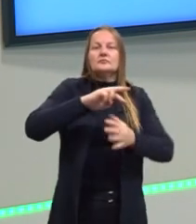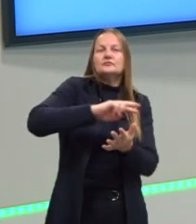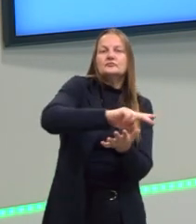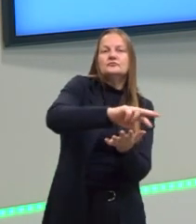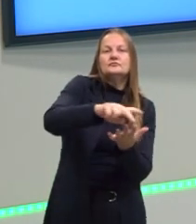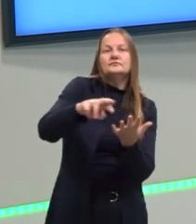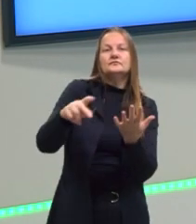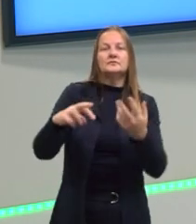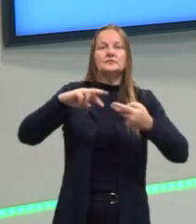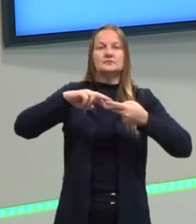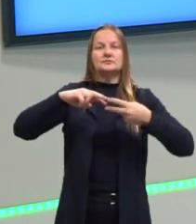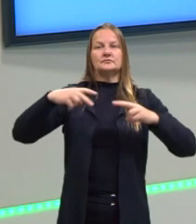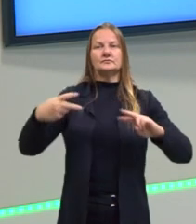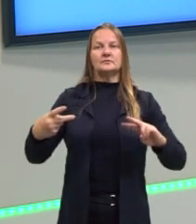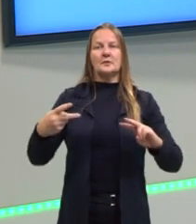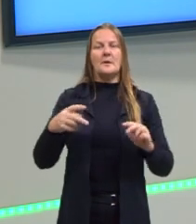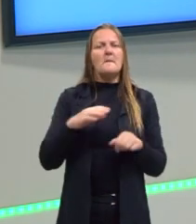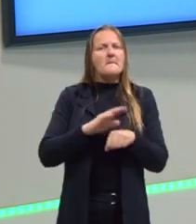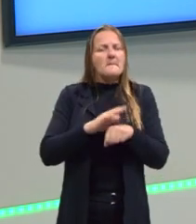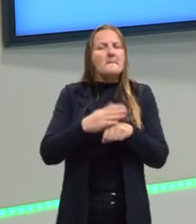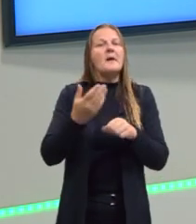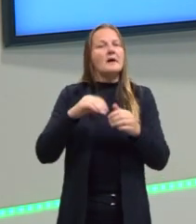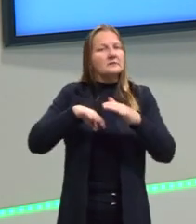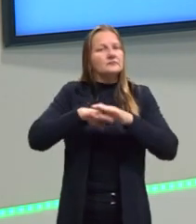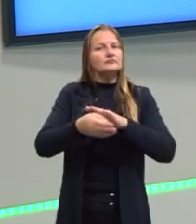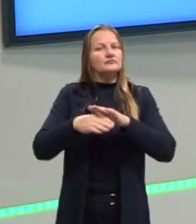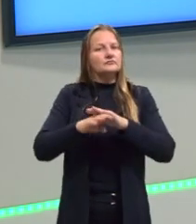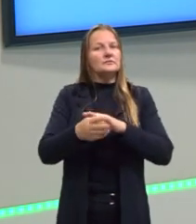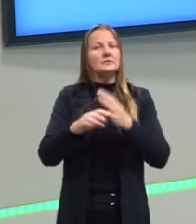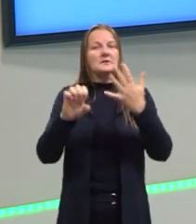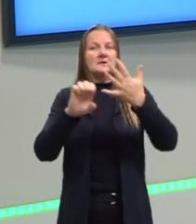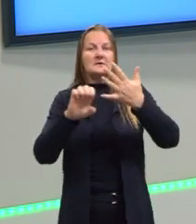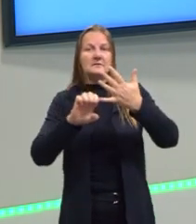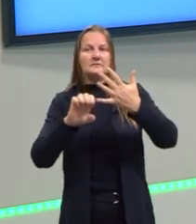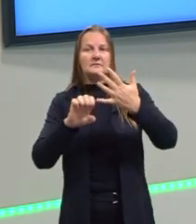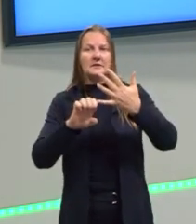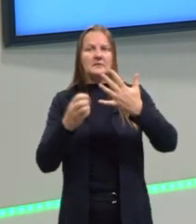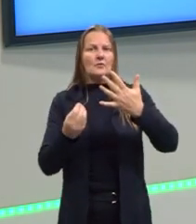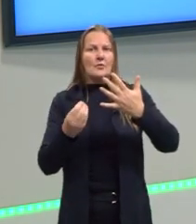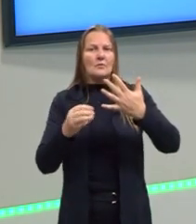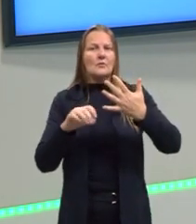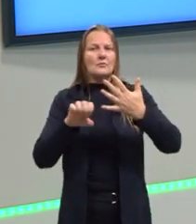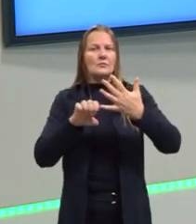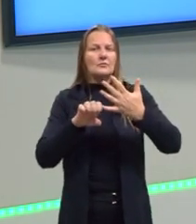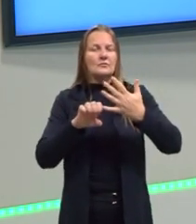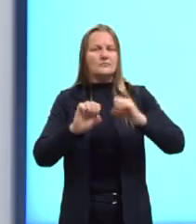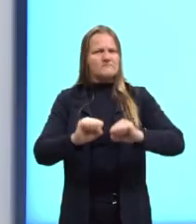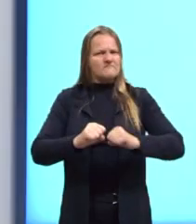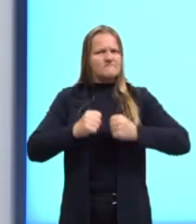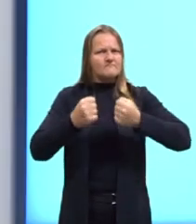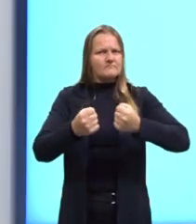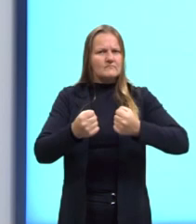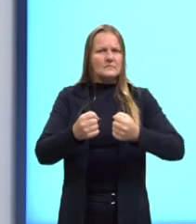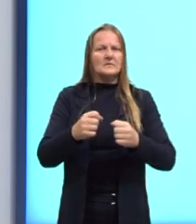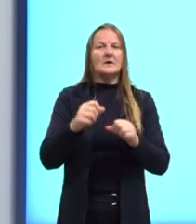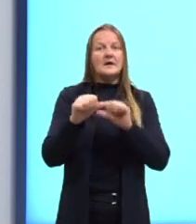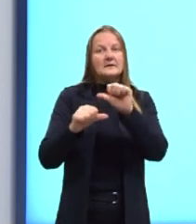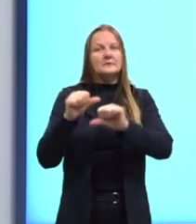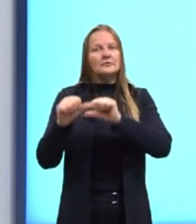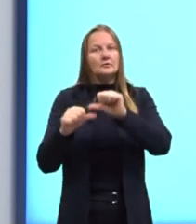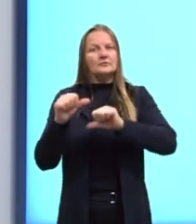genética, mais apta está a espécie para resistir às mudanças ambientais.